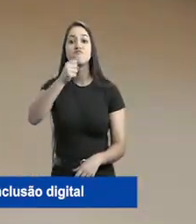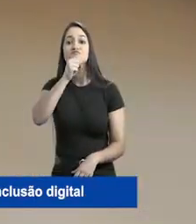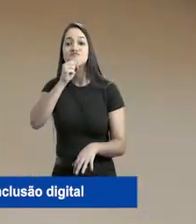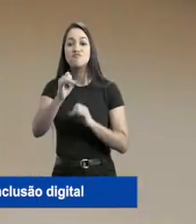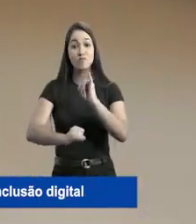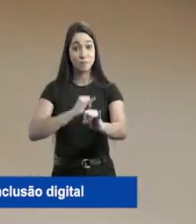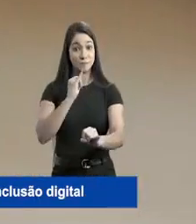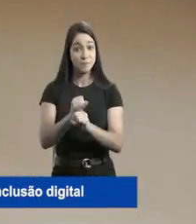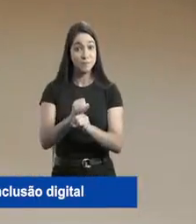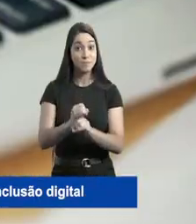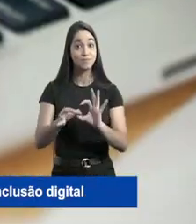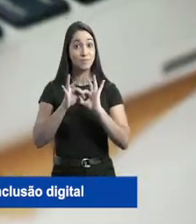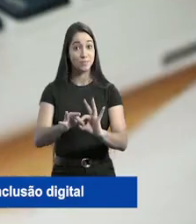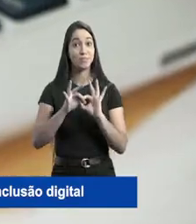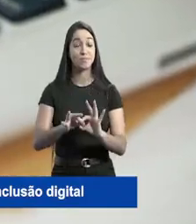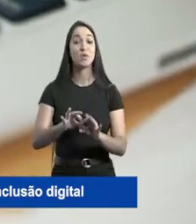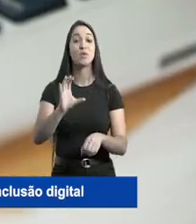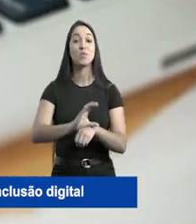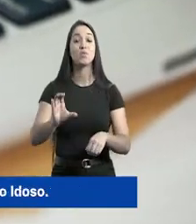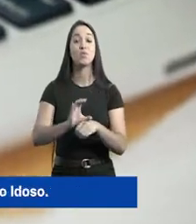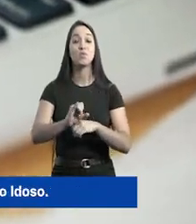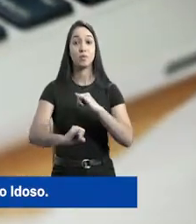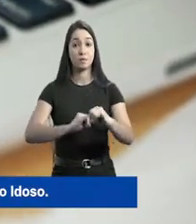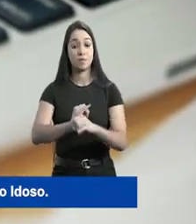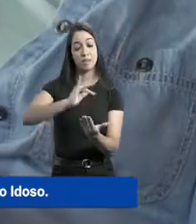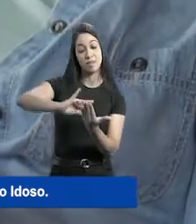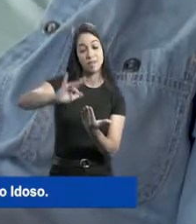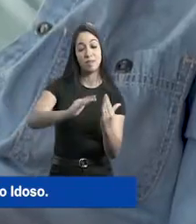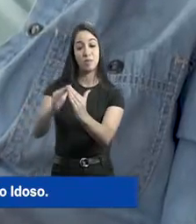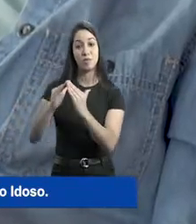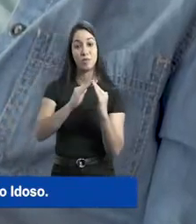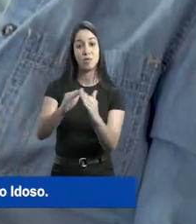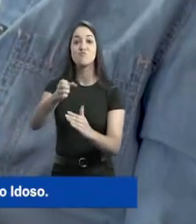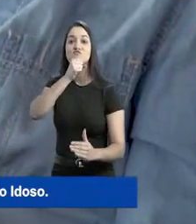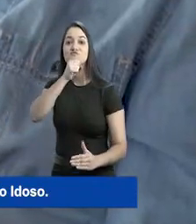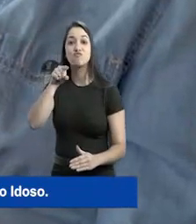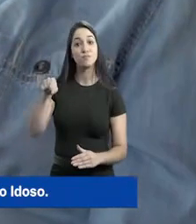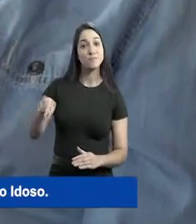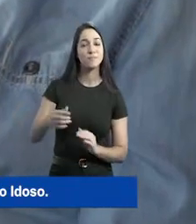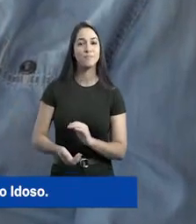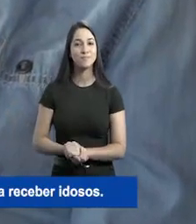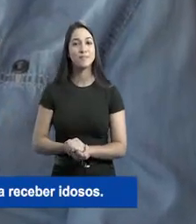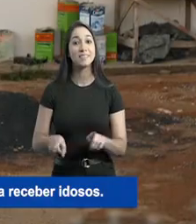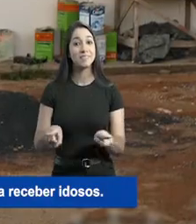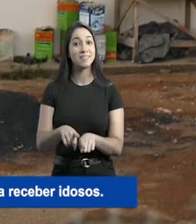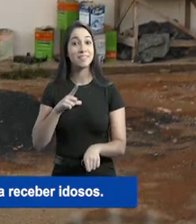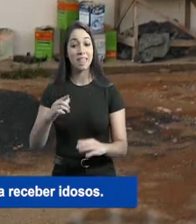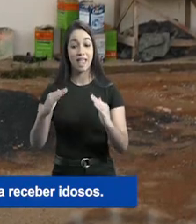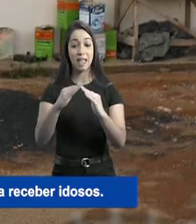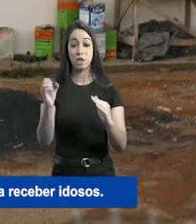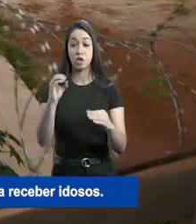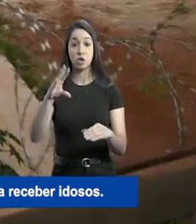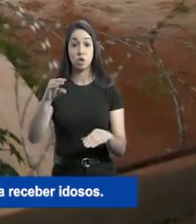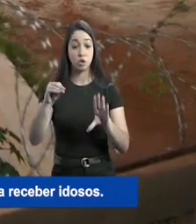Terceira Idade Conectada, com cursos de inclusão digital no CEAIS e tablets para moradores do condomínio do idoso. Vai implantar